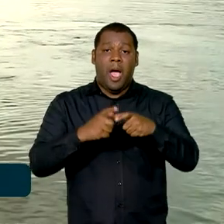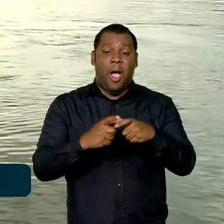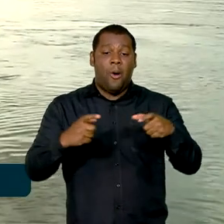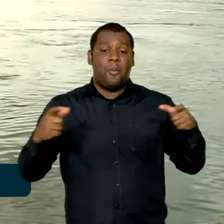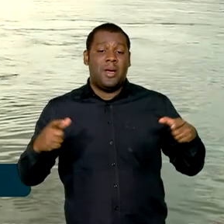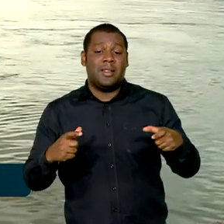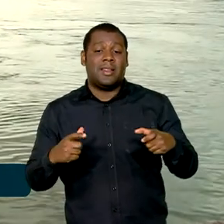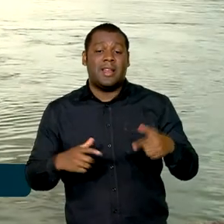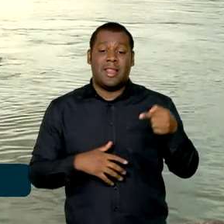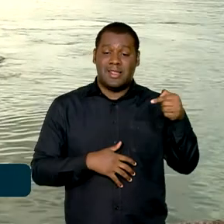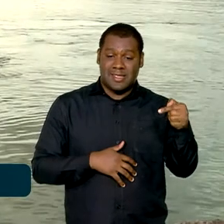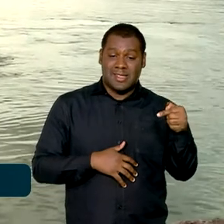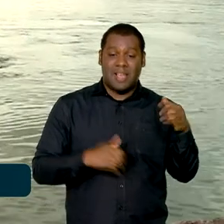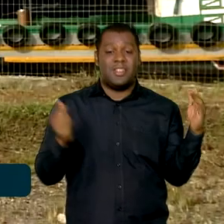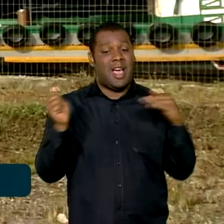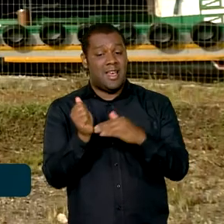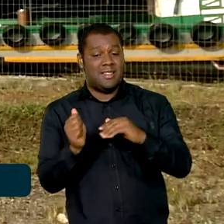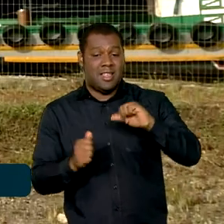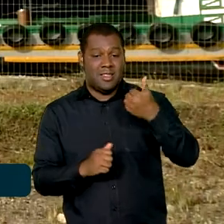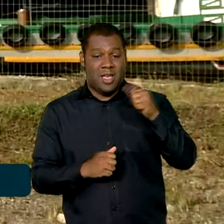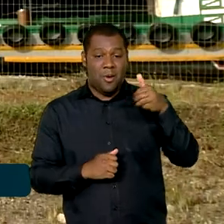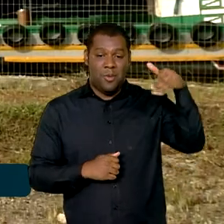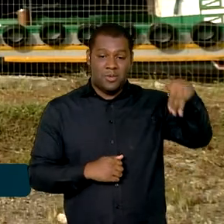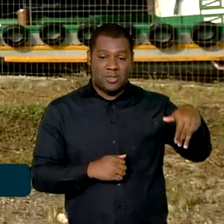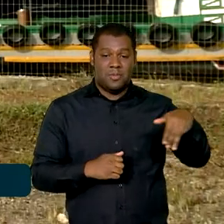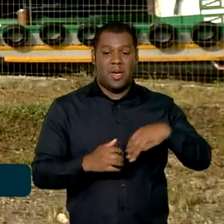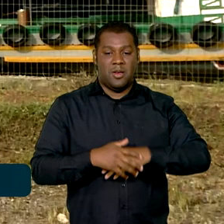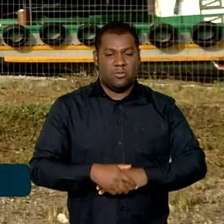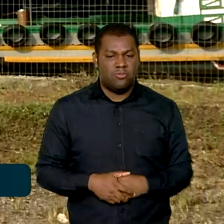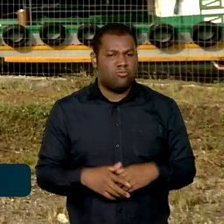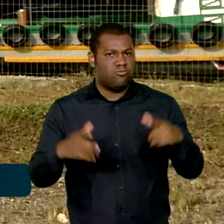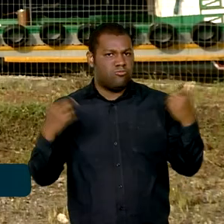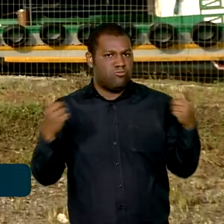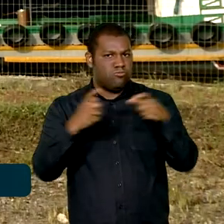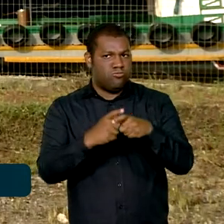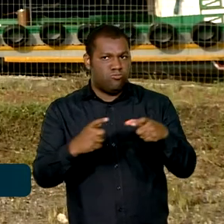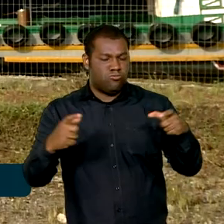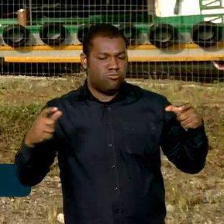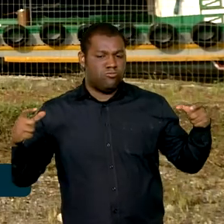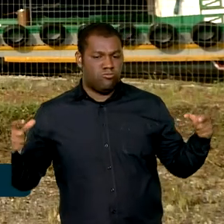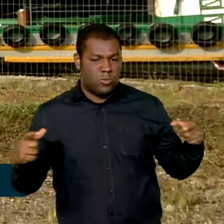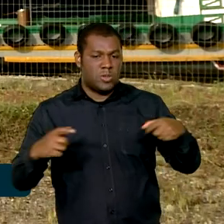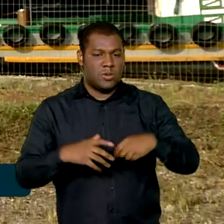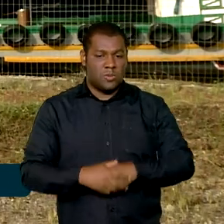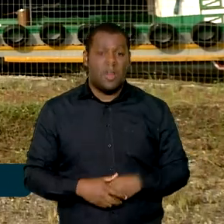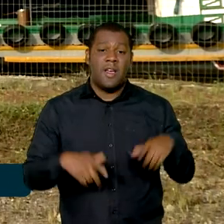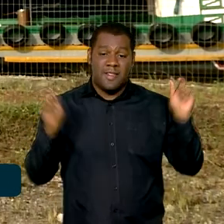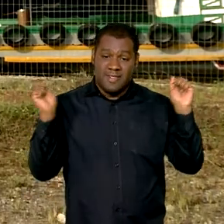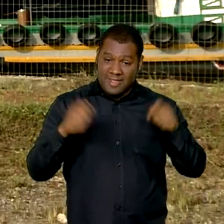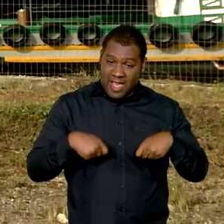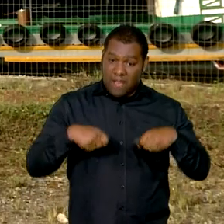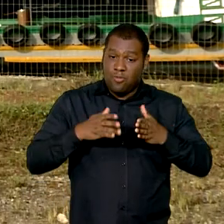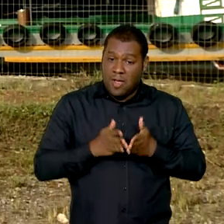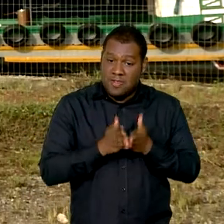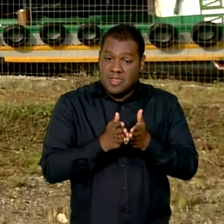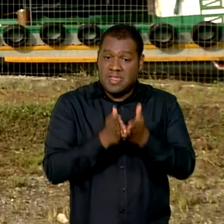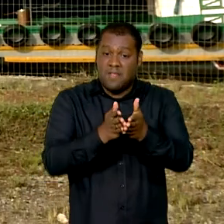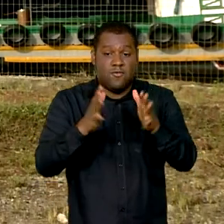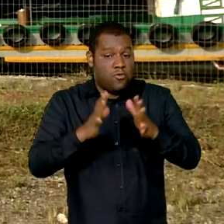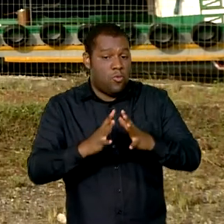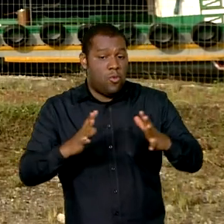a profundidade no local. O aprofundamento do canal vai permitir a entrada de embarcações maiores,